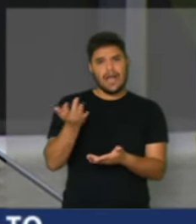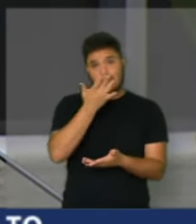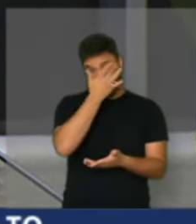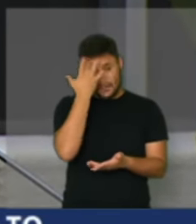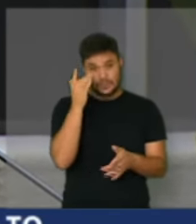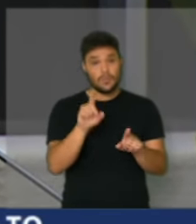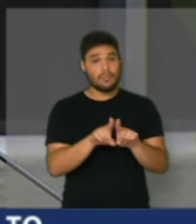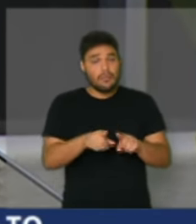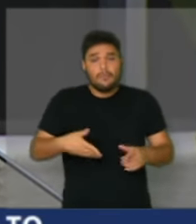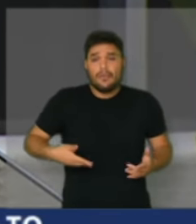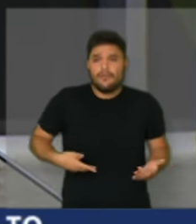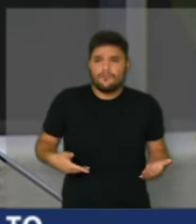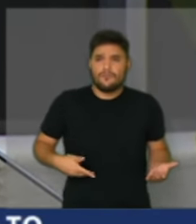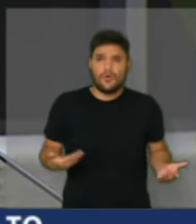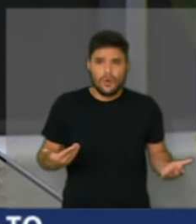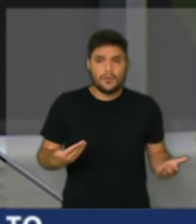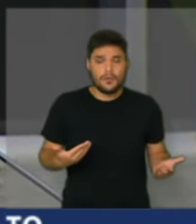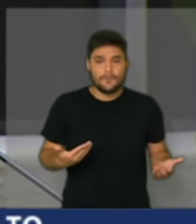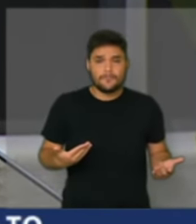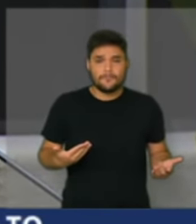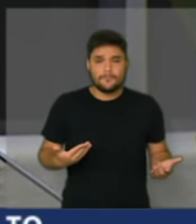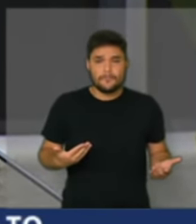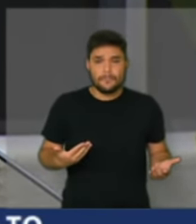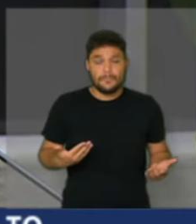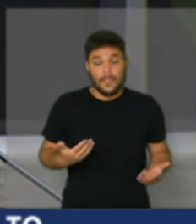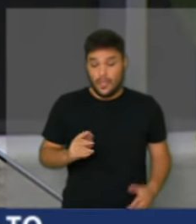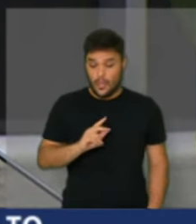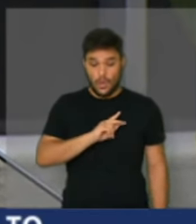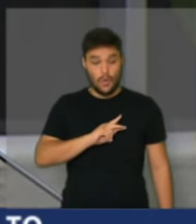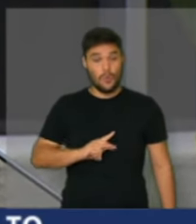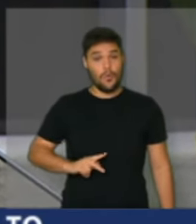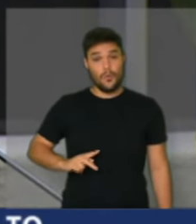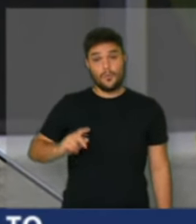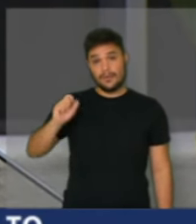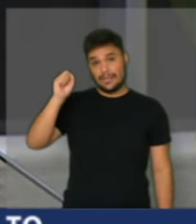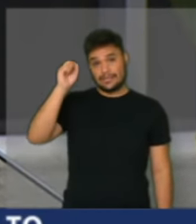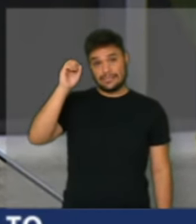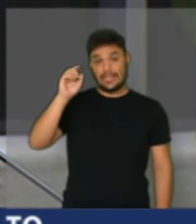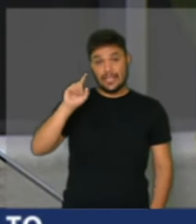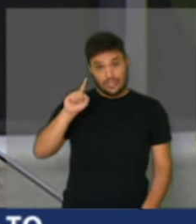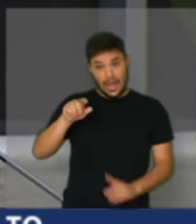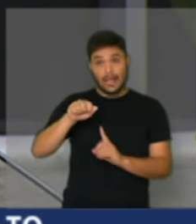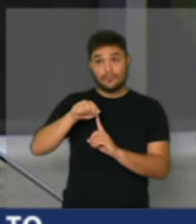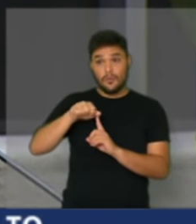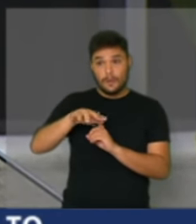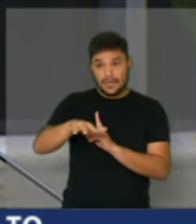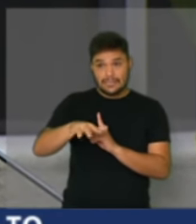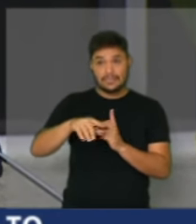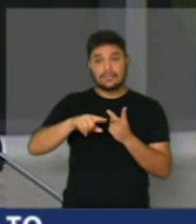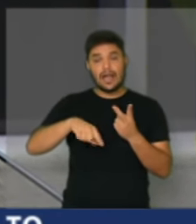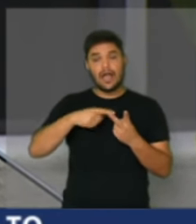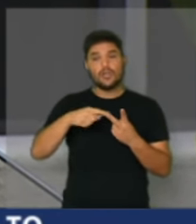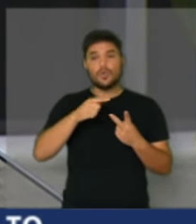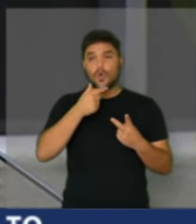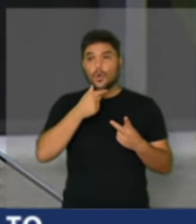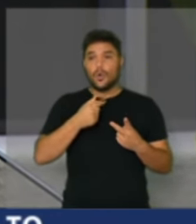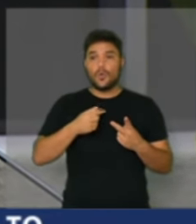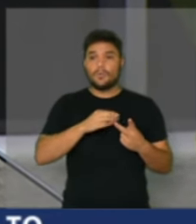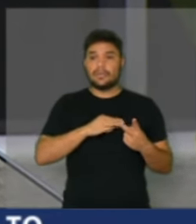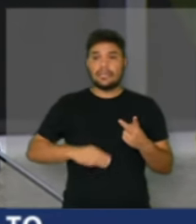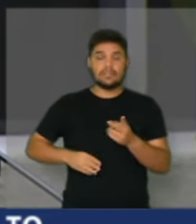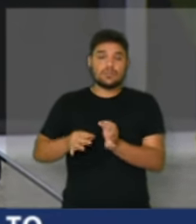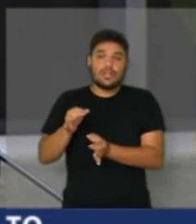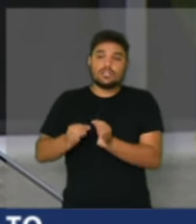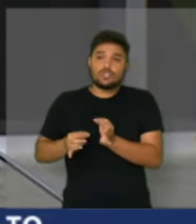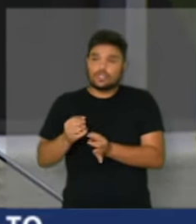fome. Enquanto isso, o presidente do Banco Central e o ministro da Justiça investe